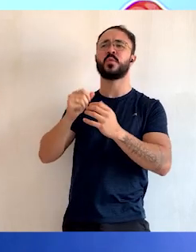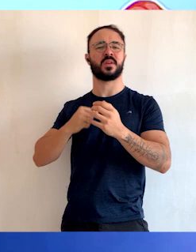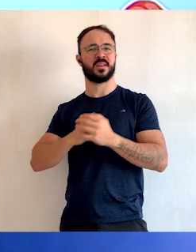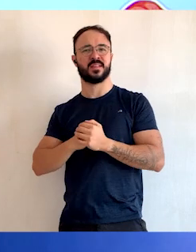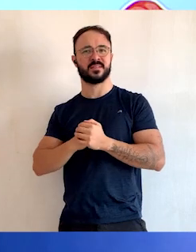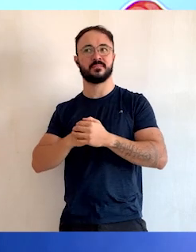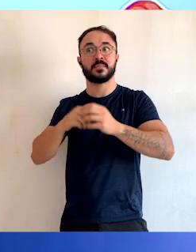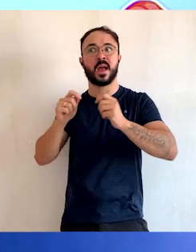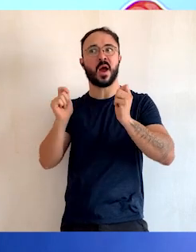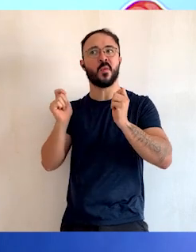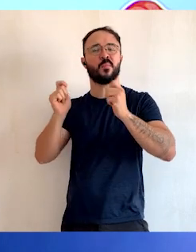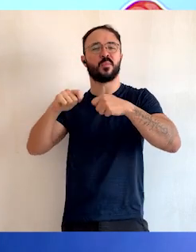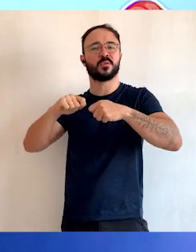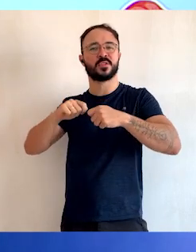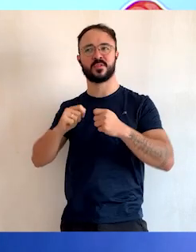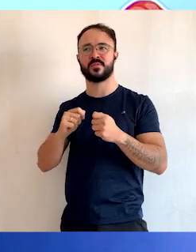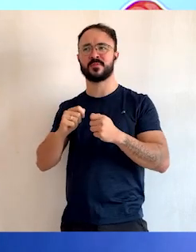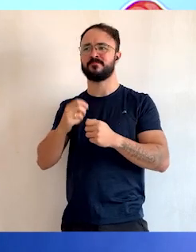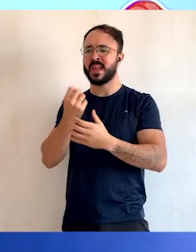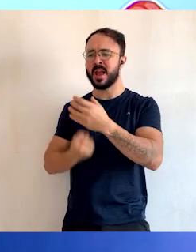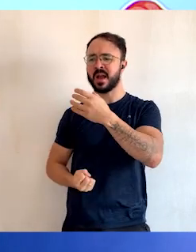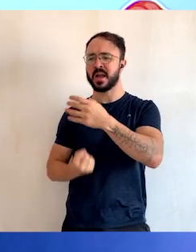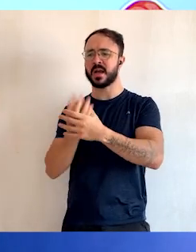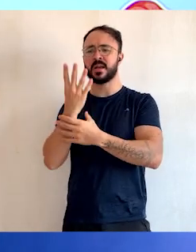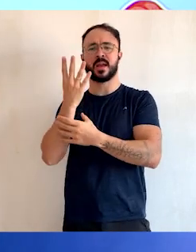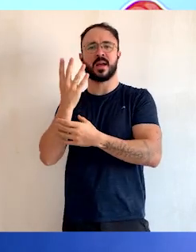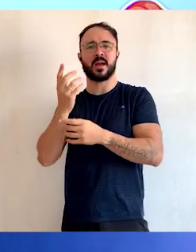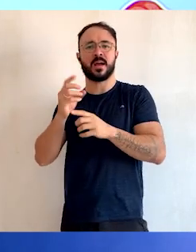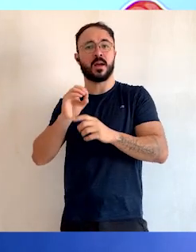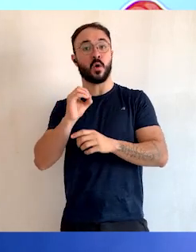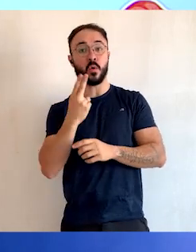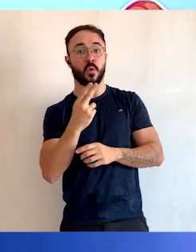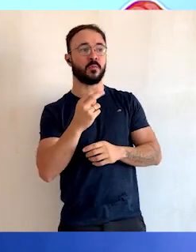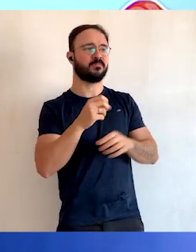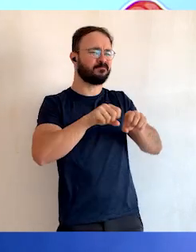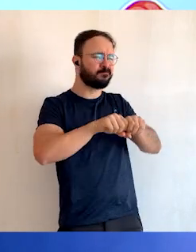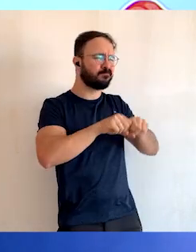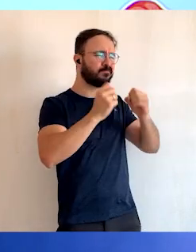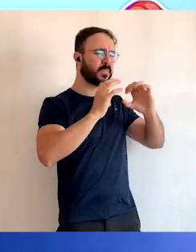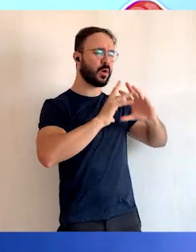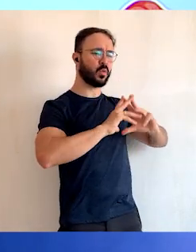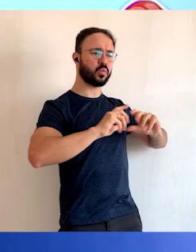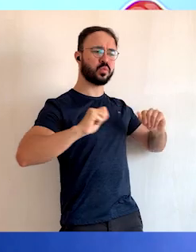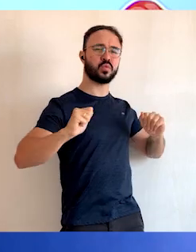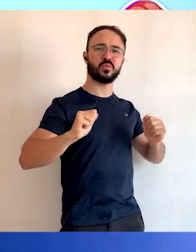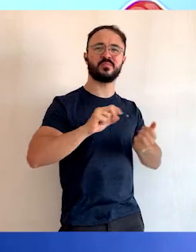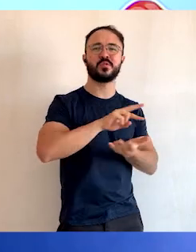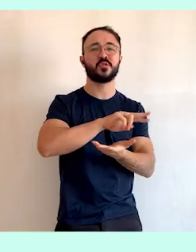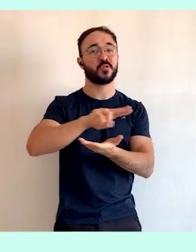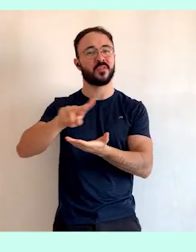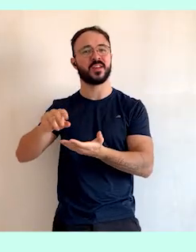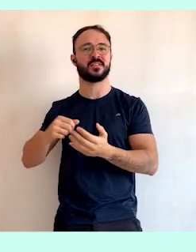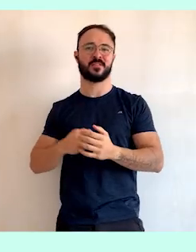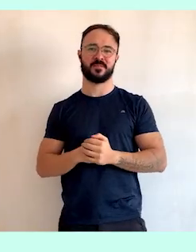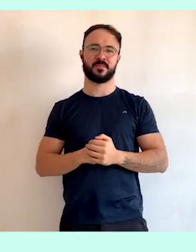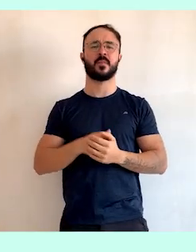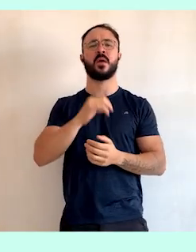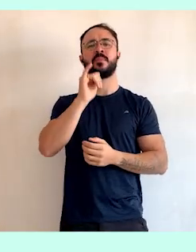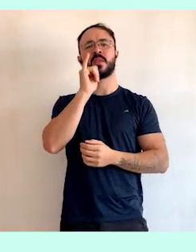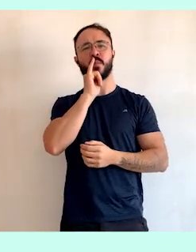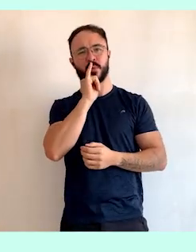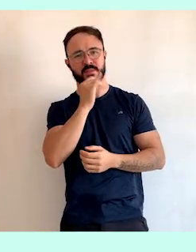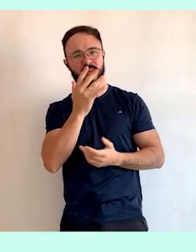capacidade de formar ou de quebrar substâncias. Quando, por exemplo, nós nos